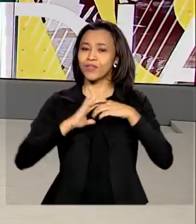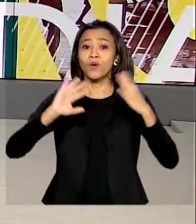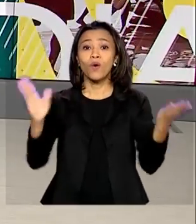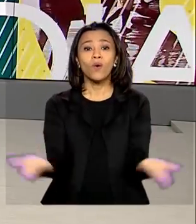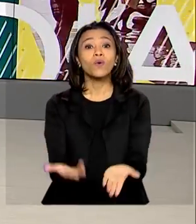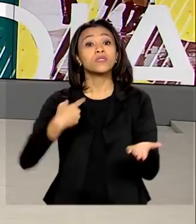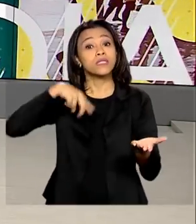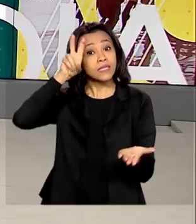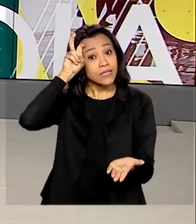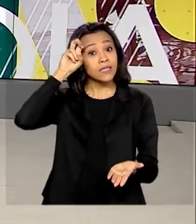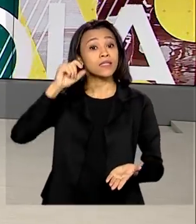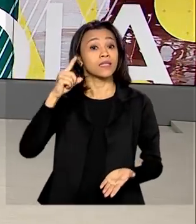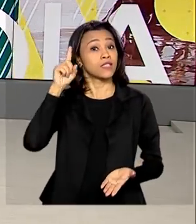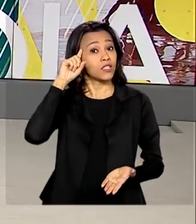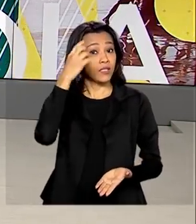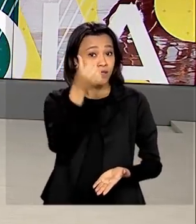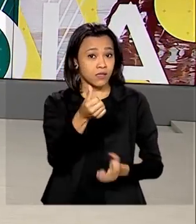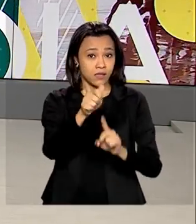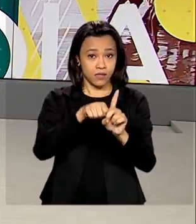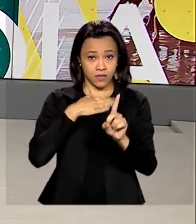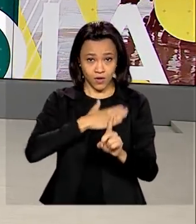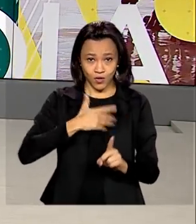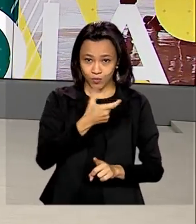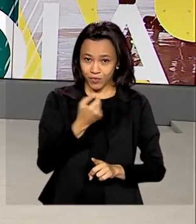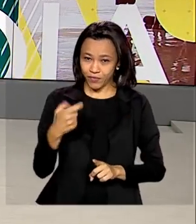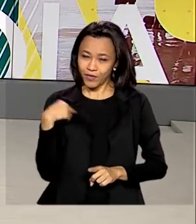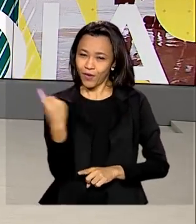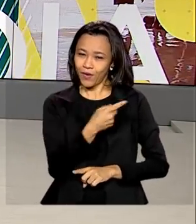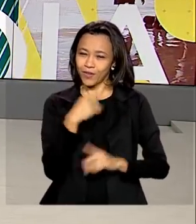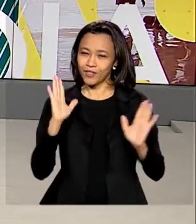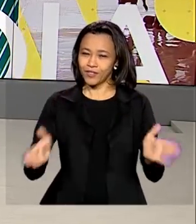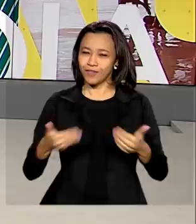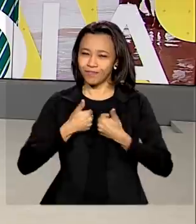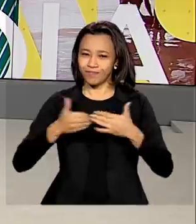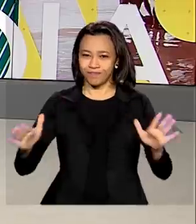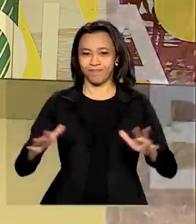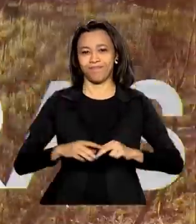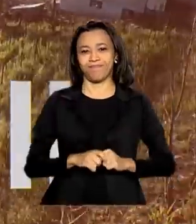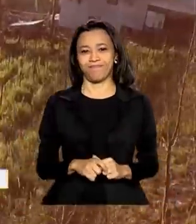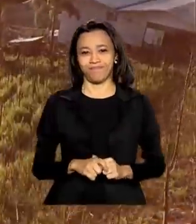-feira, 6 de agosto de 2020. O Brasil em Dia começa agora.